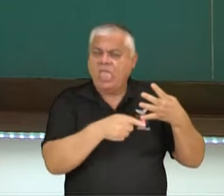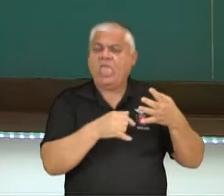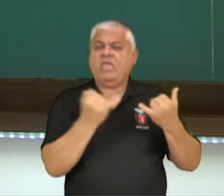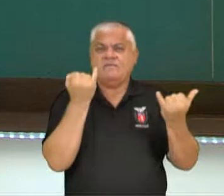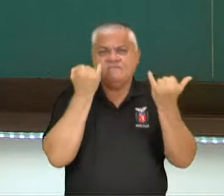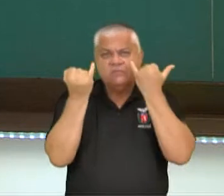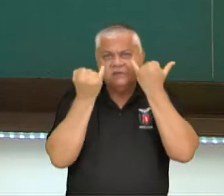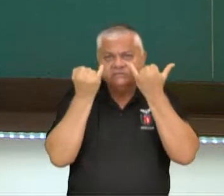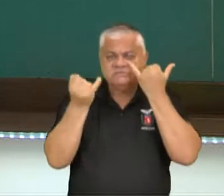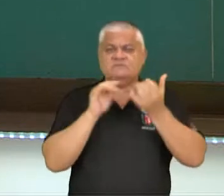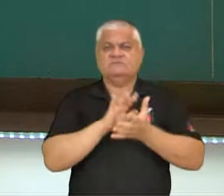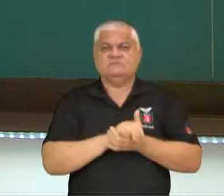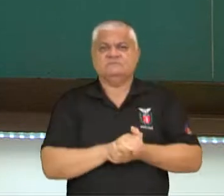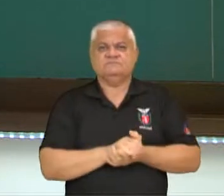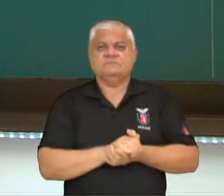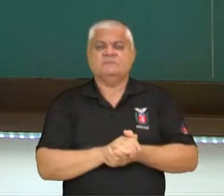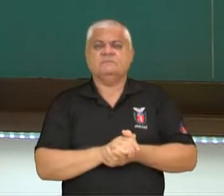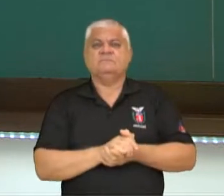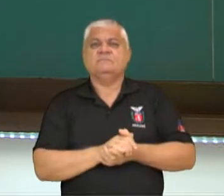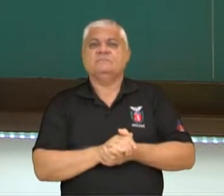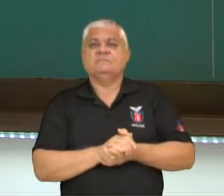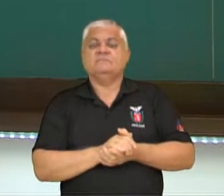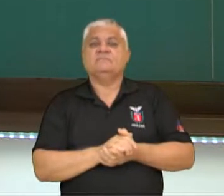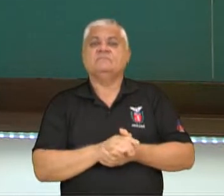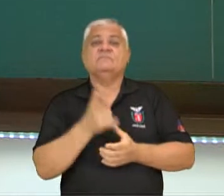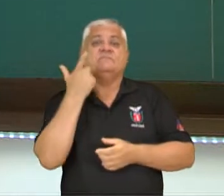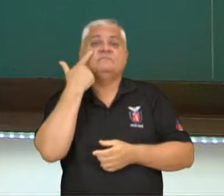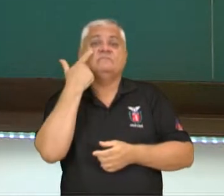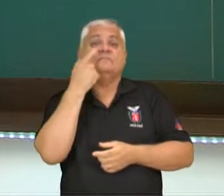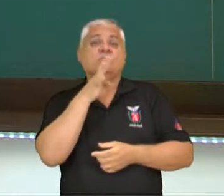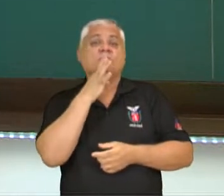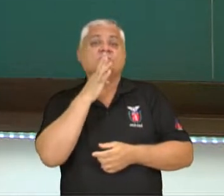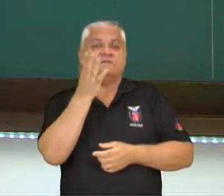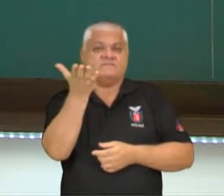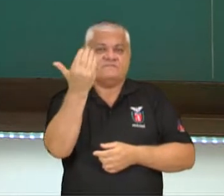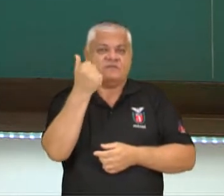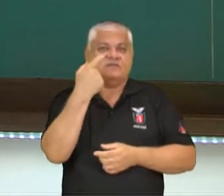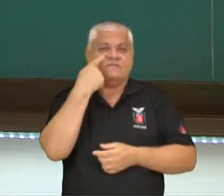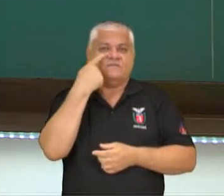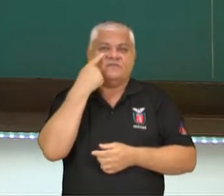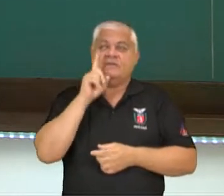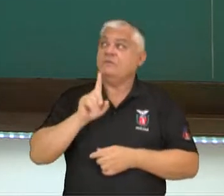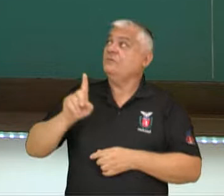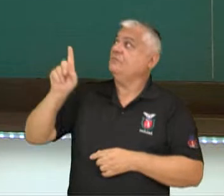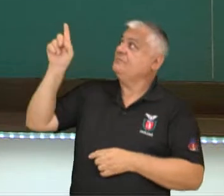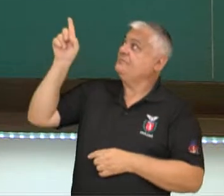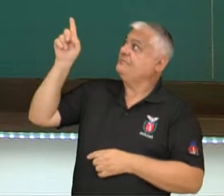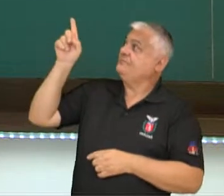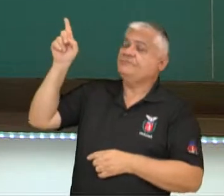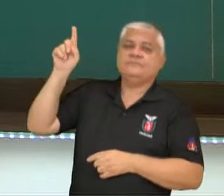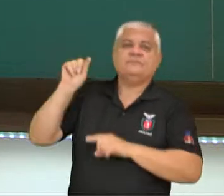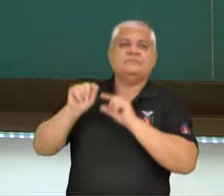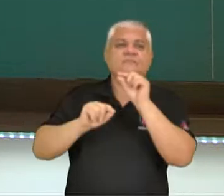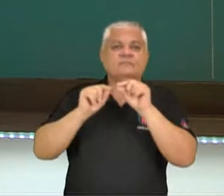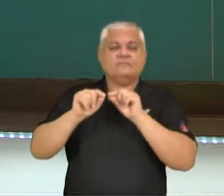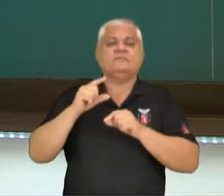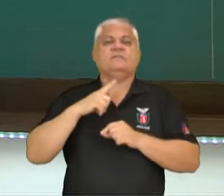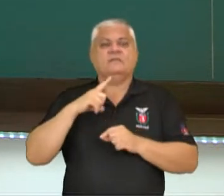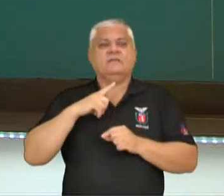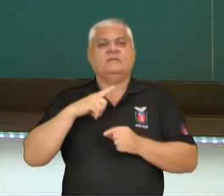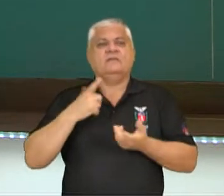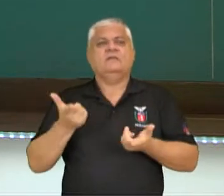gênero informativo. Então vamos conhecer um pouquinho aqui para começo de conversa, vamos ver aqui alguns